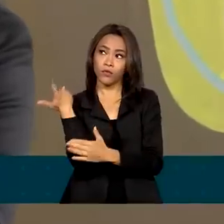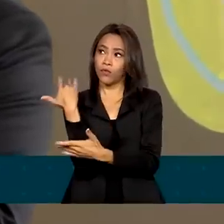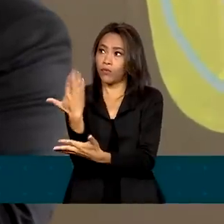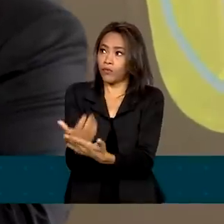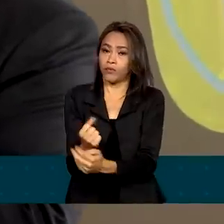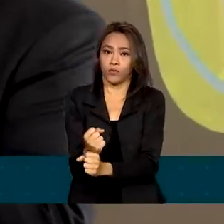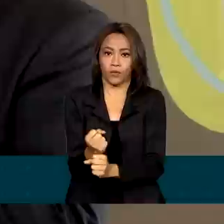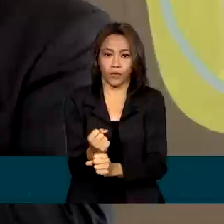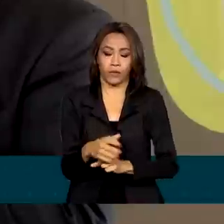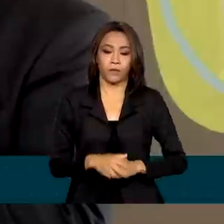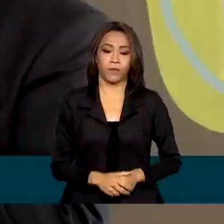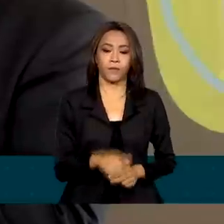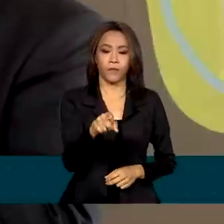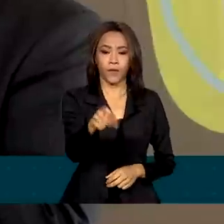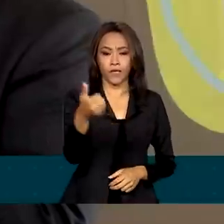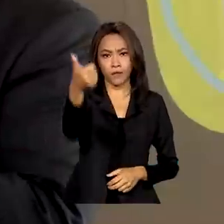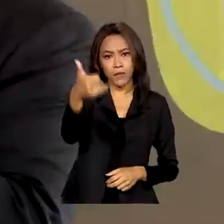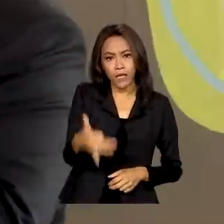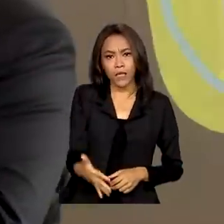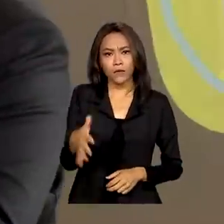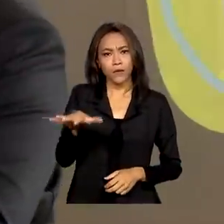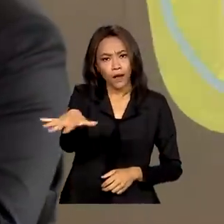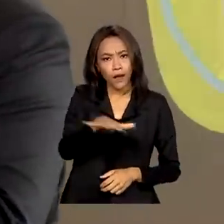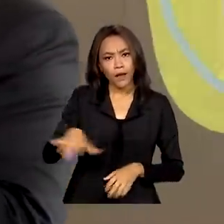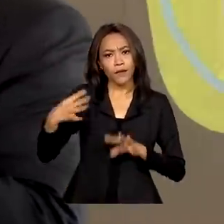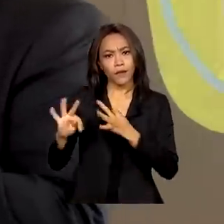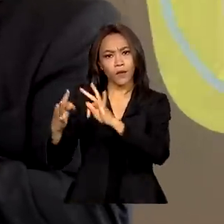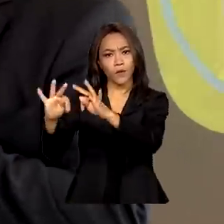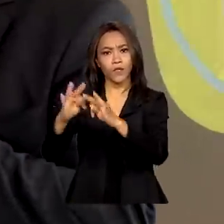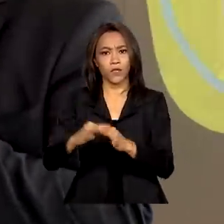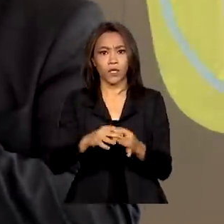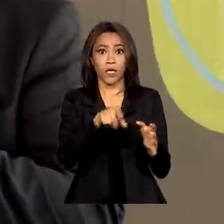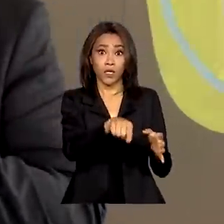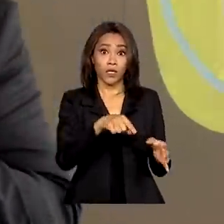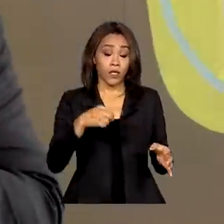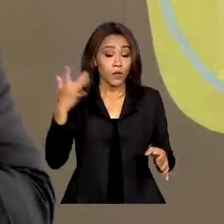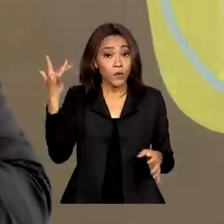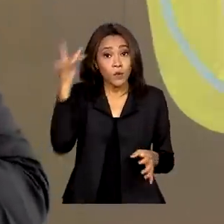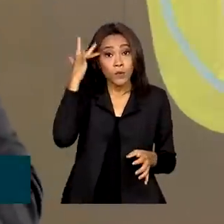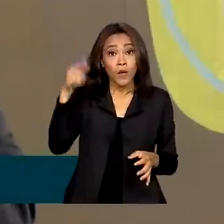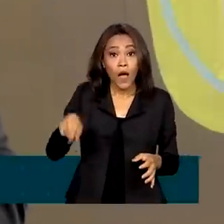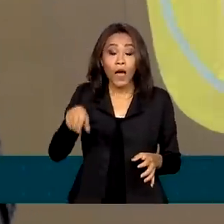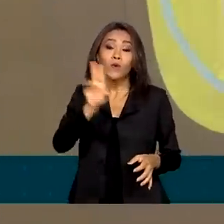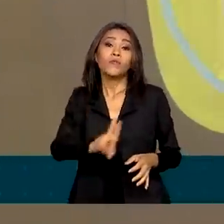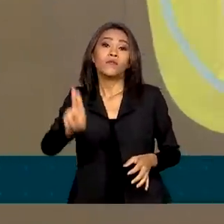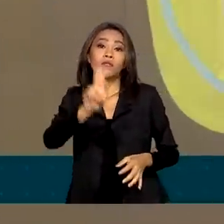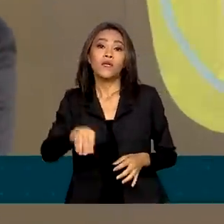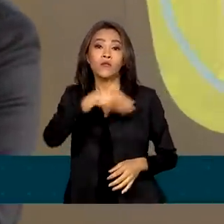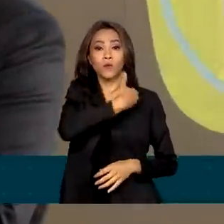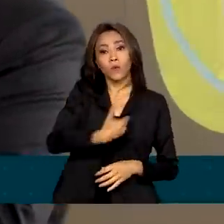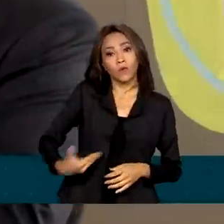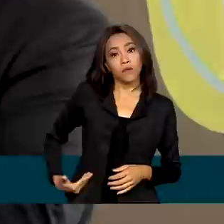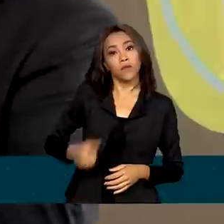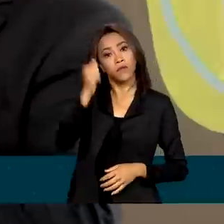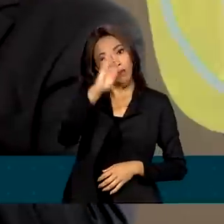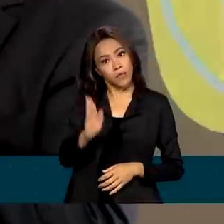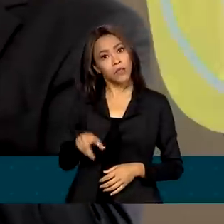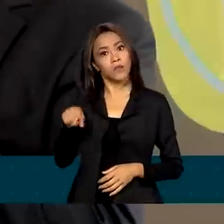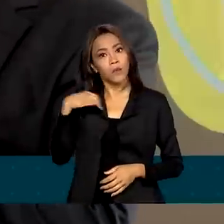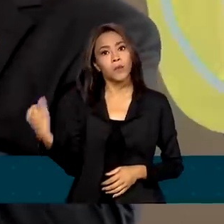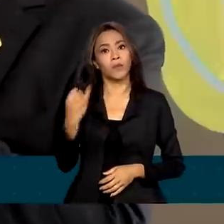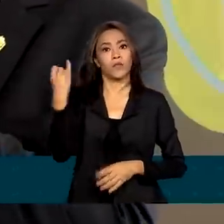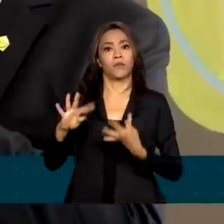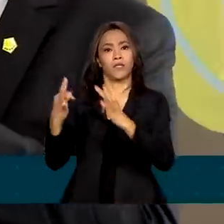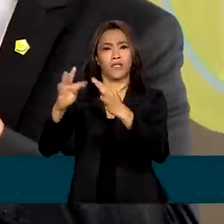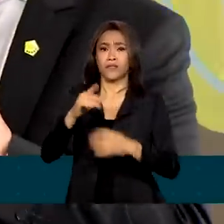Não só na produção da ciência e tecnologia, que nós sabemos que o berço da produção da ciência e tecnologia são as universidades públicas brasileiras, e sem